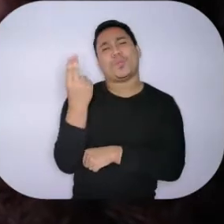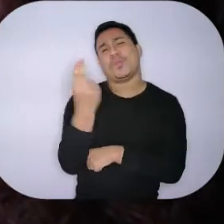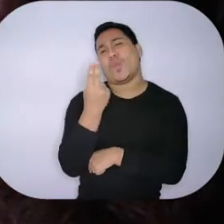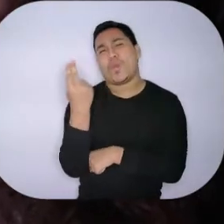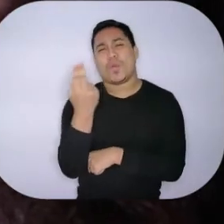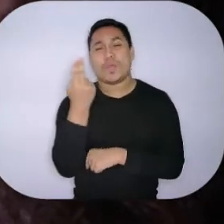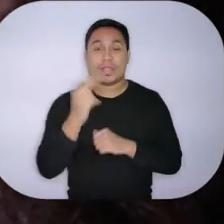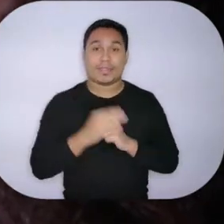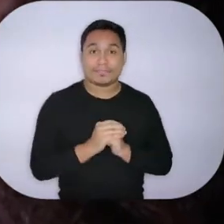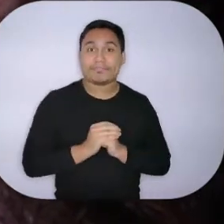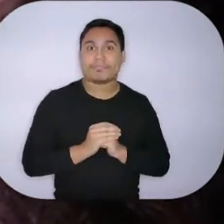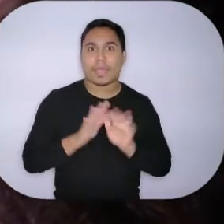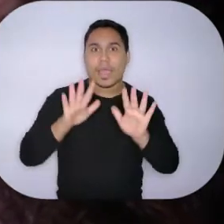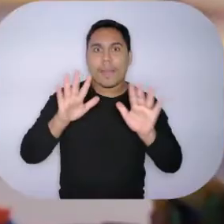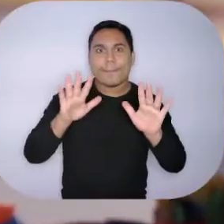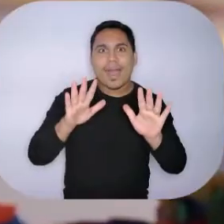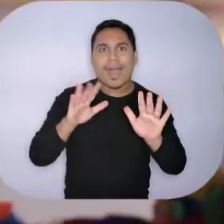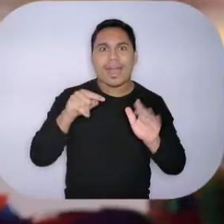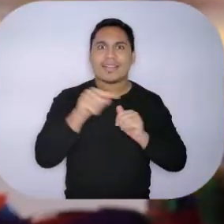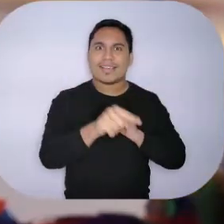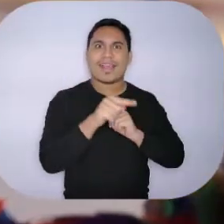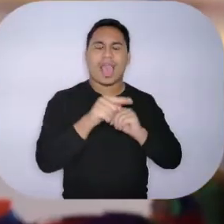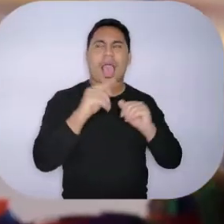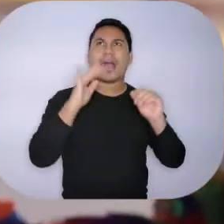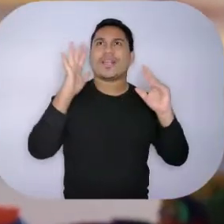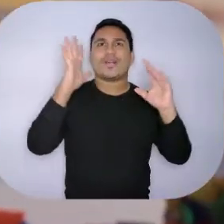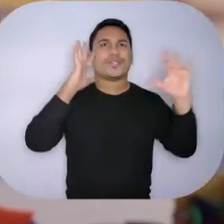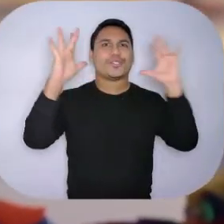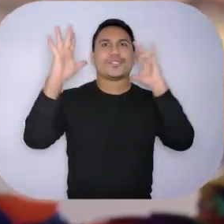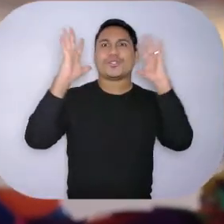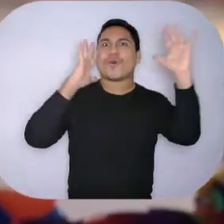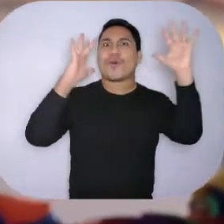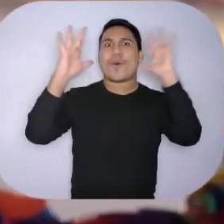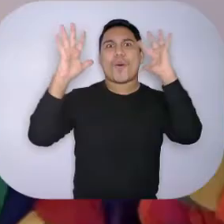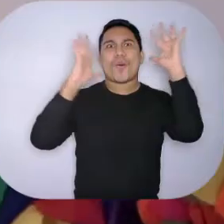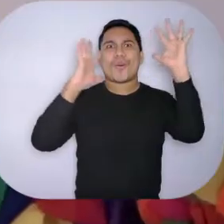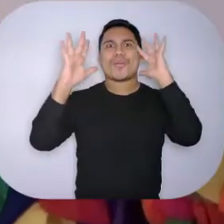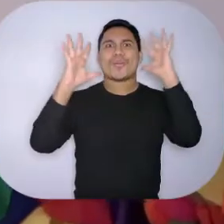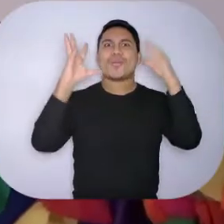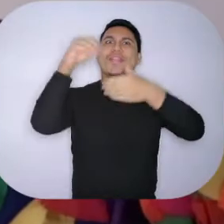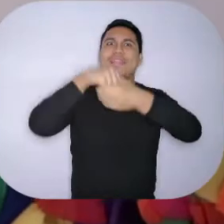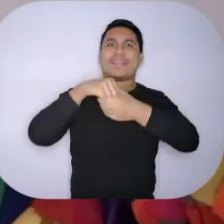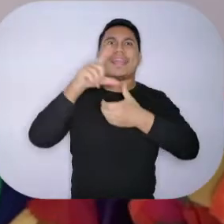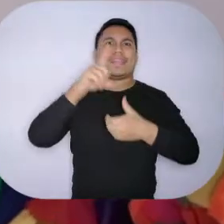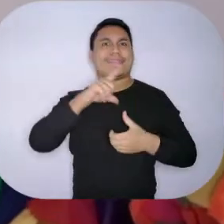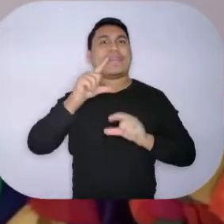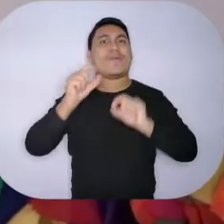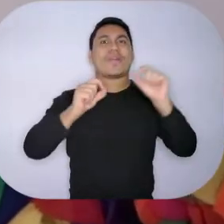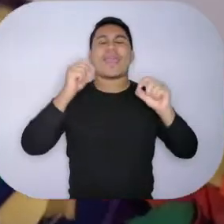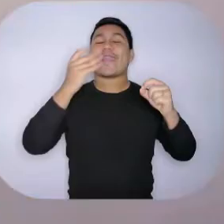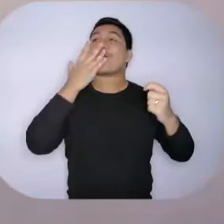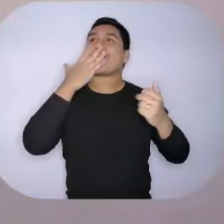Mas sonhos, sonhos são feitos de cores. É isso!